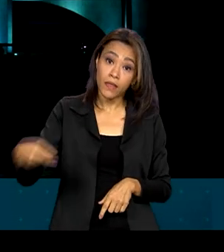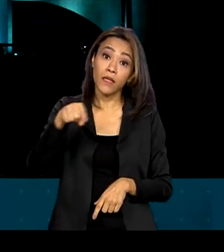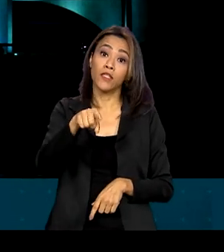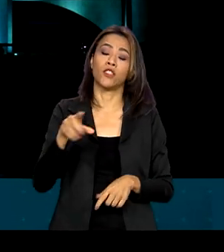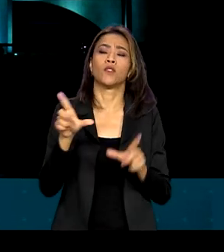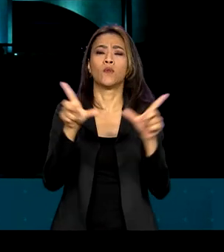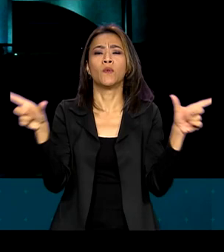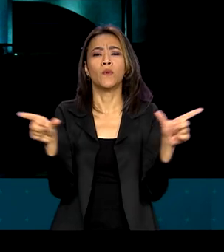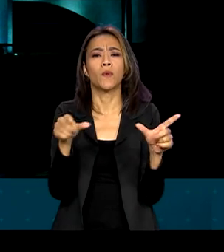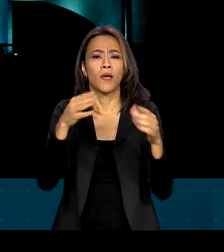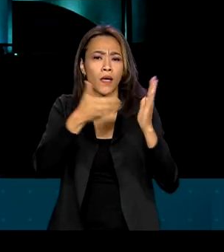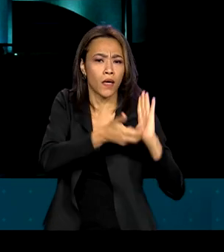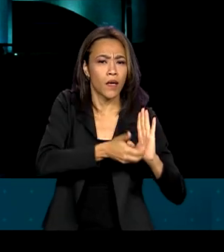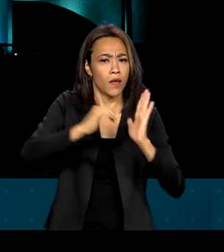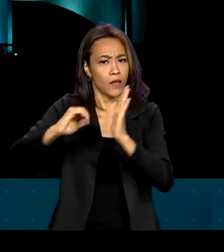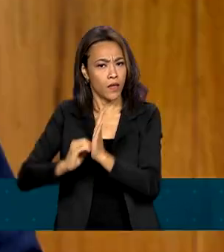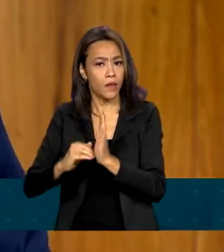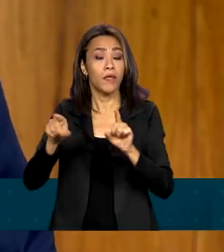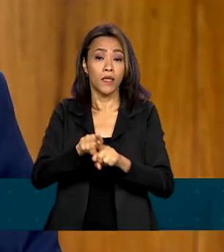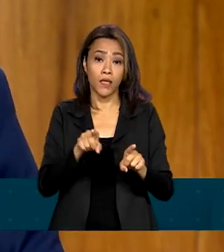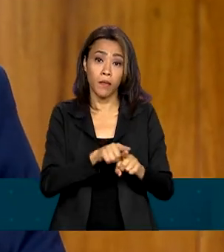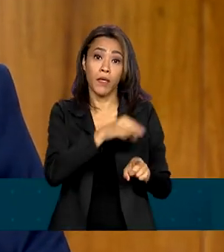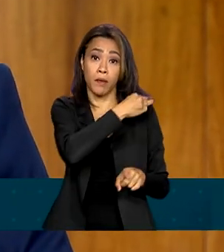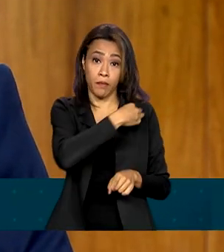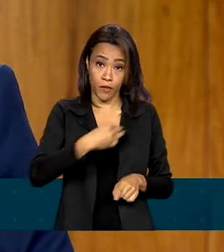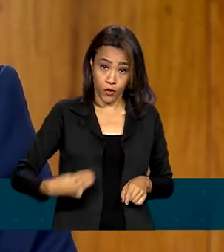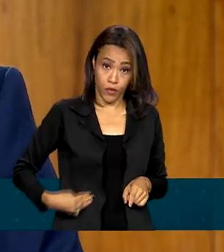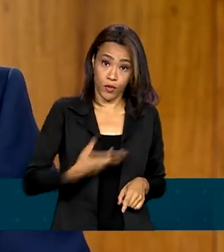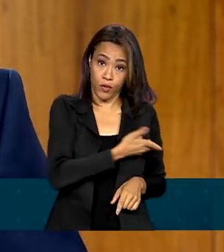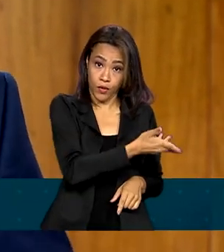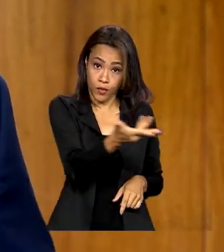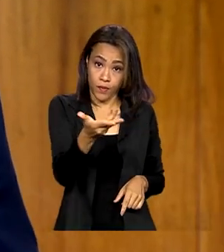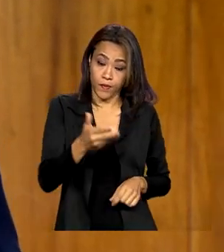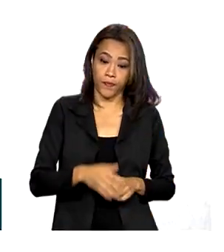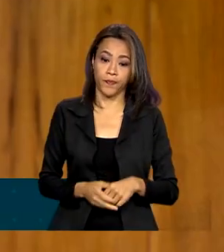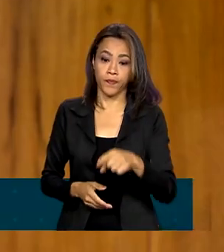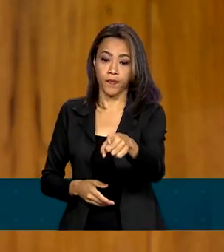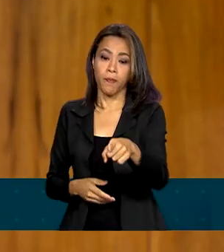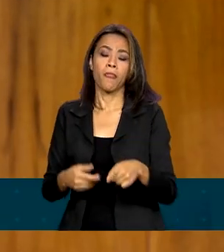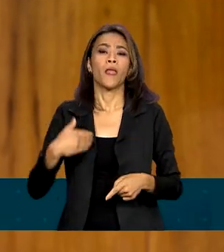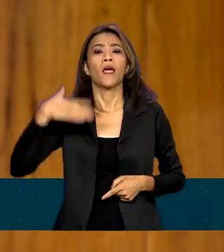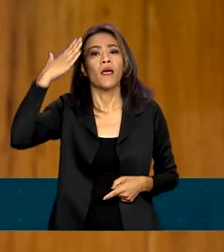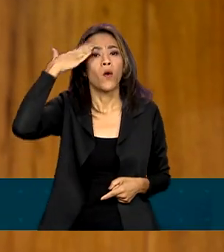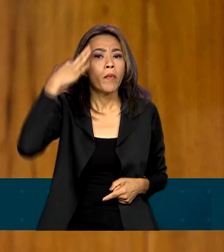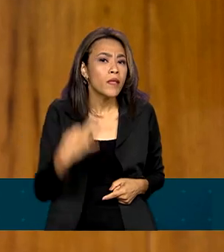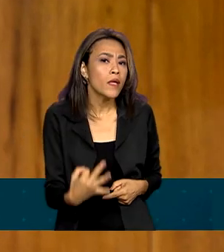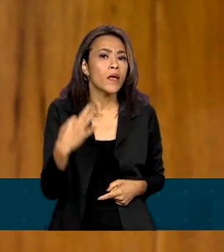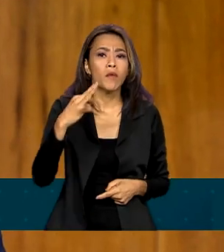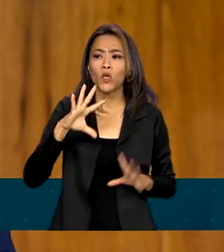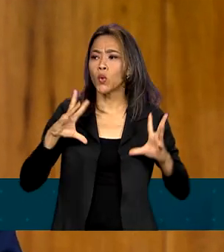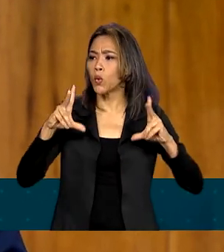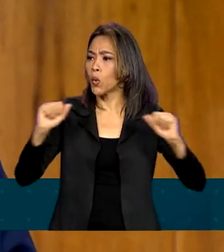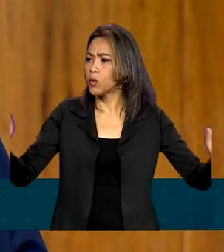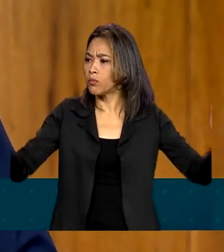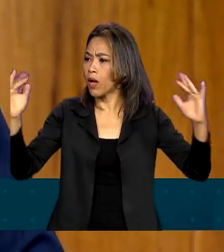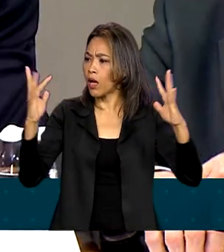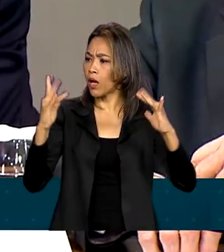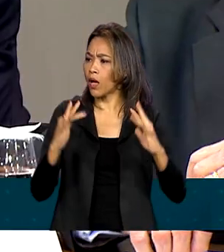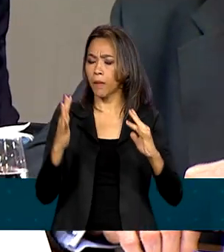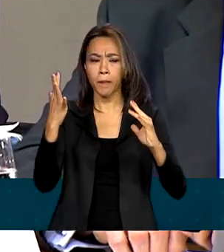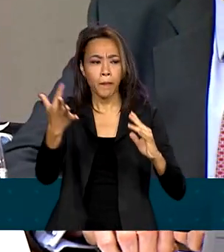Senado, Câmara e ministros. Entendemos todos da importância de estarmos aqui presencialmente